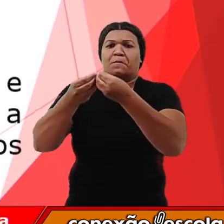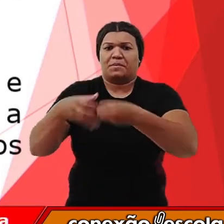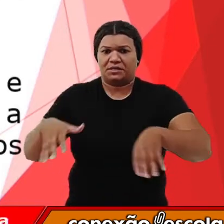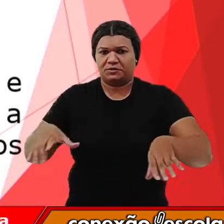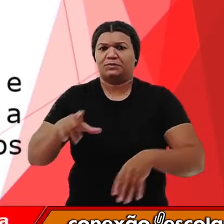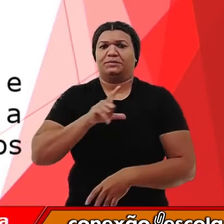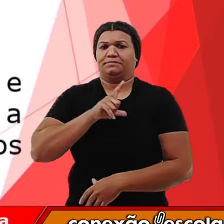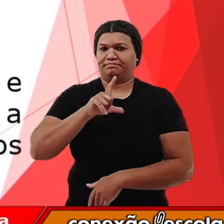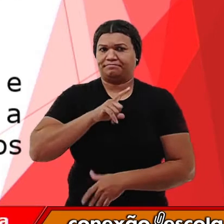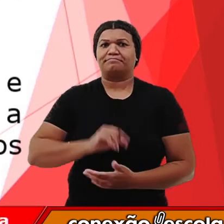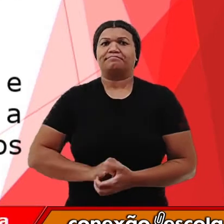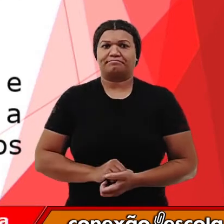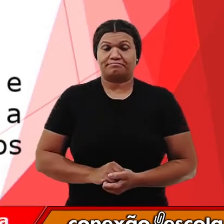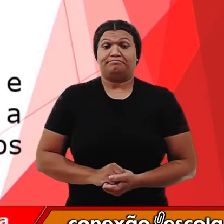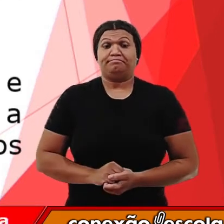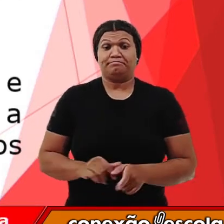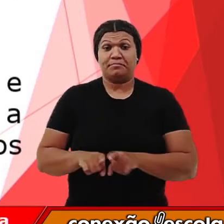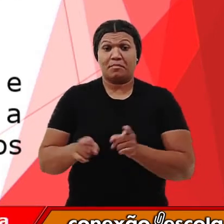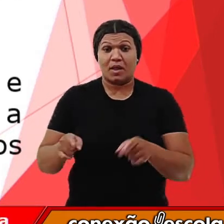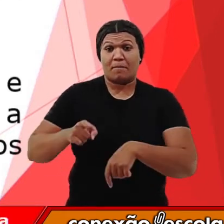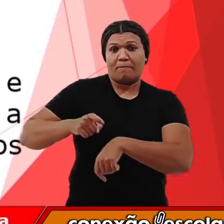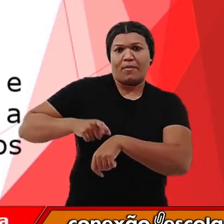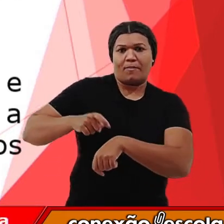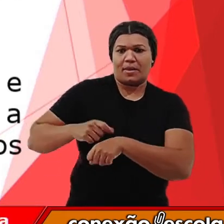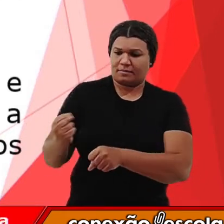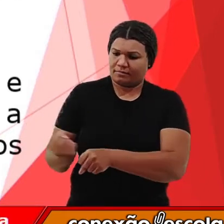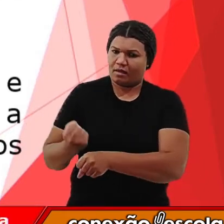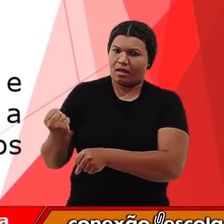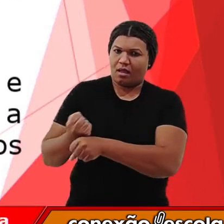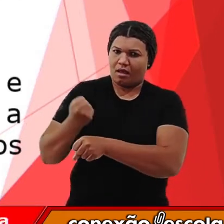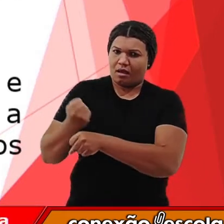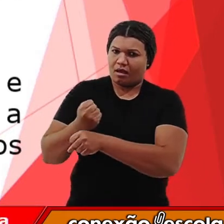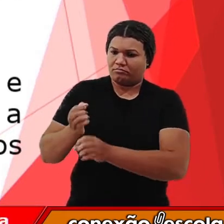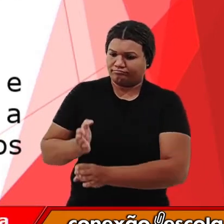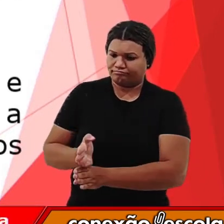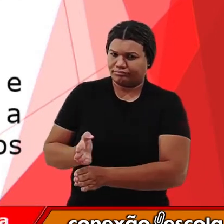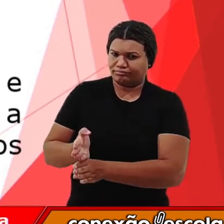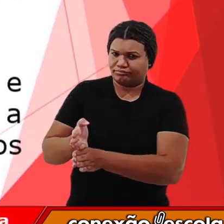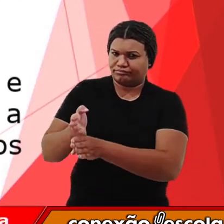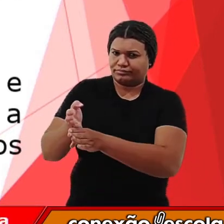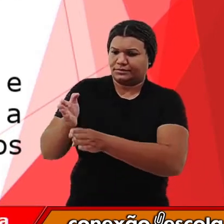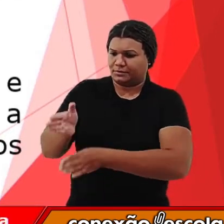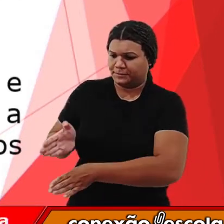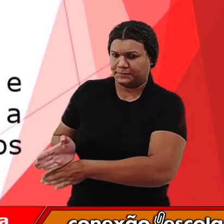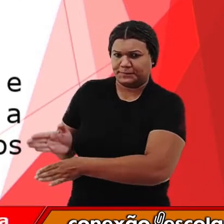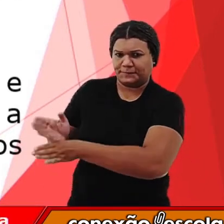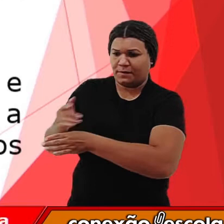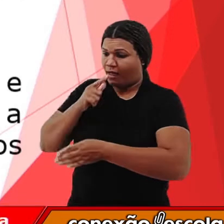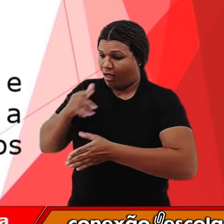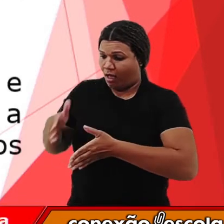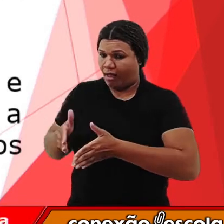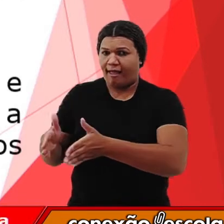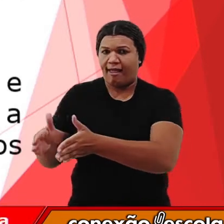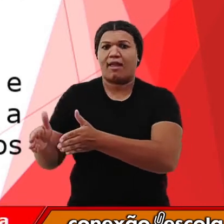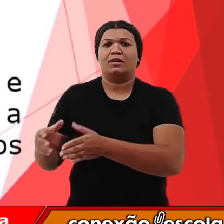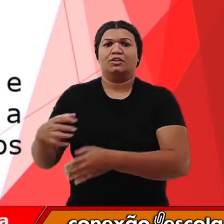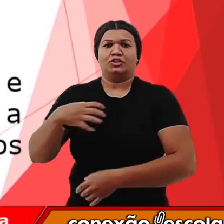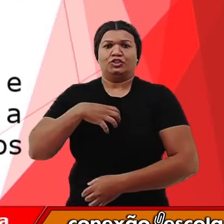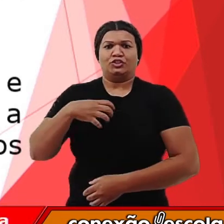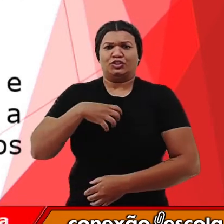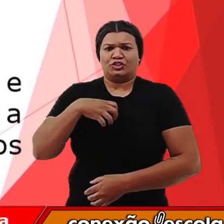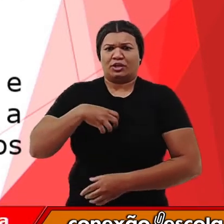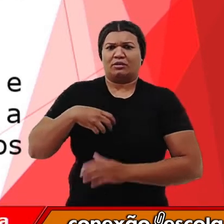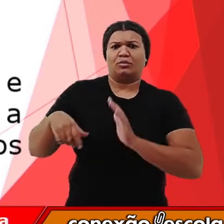No entanto, quando essa construção de barragens é feita de forma irregular, os impactos ambientais são